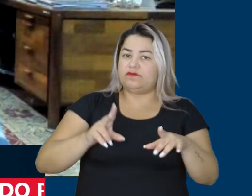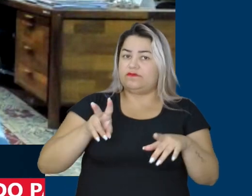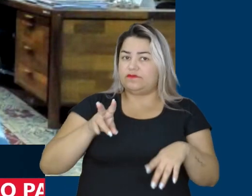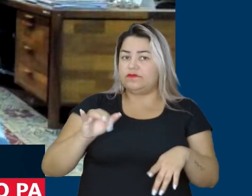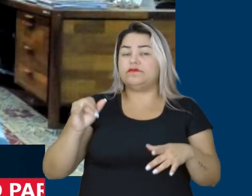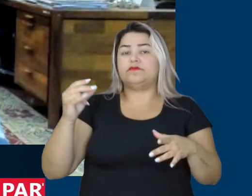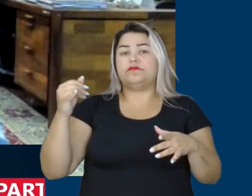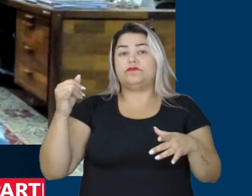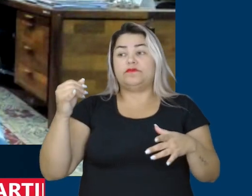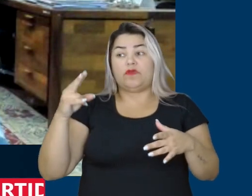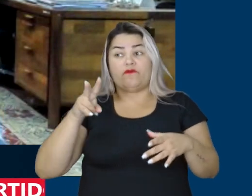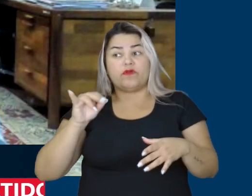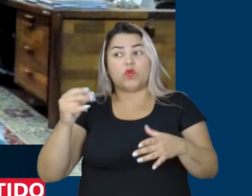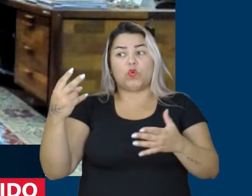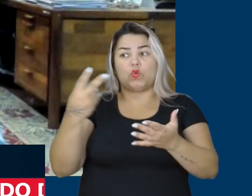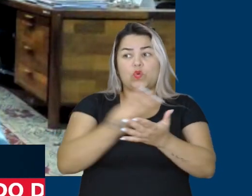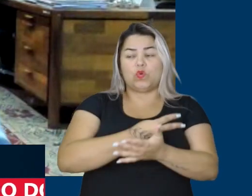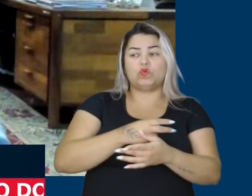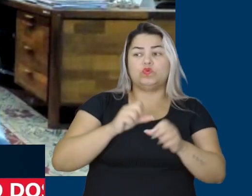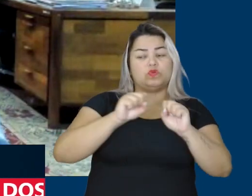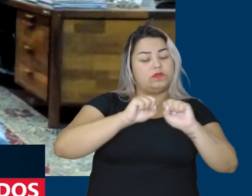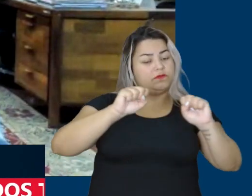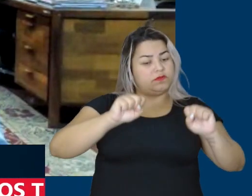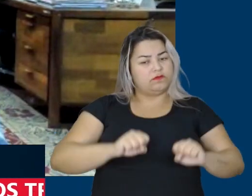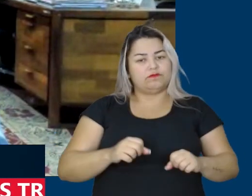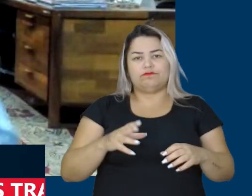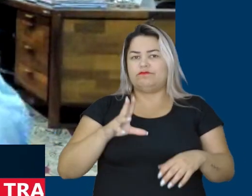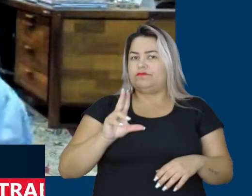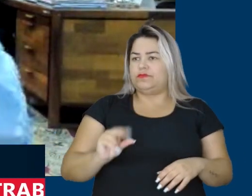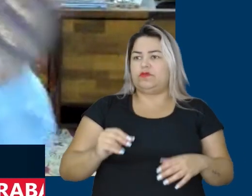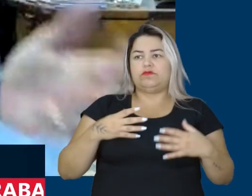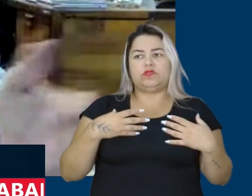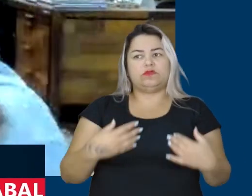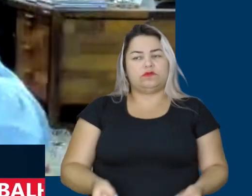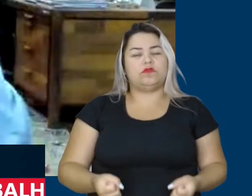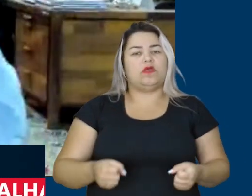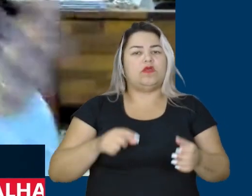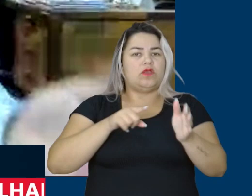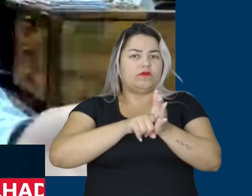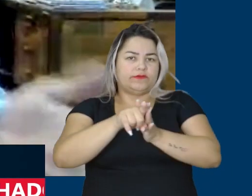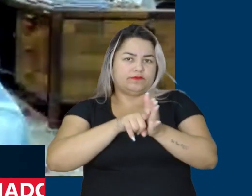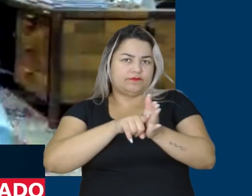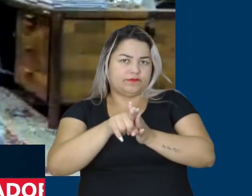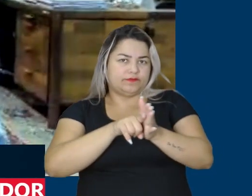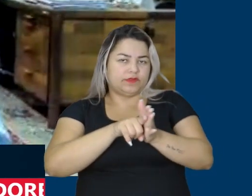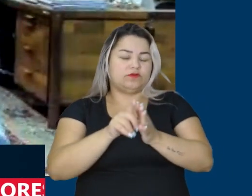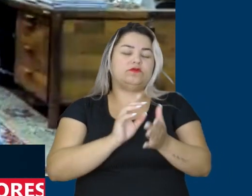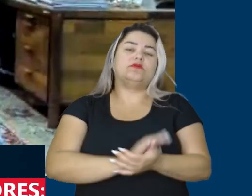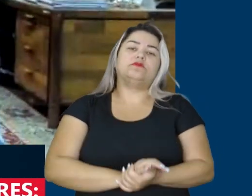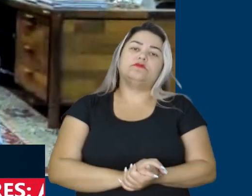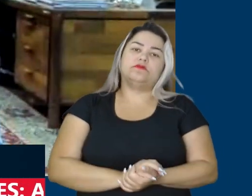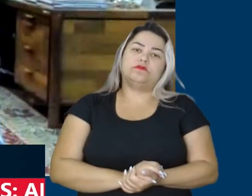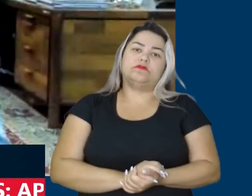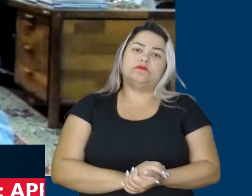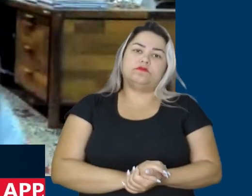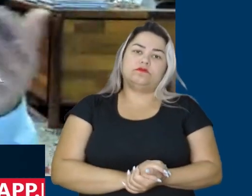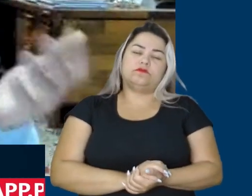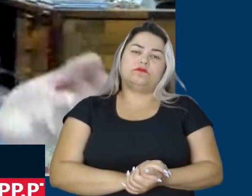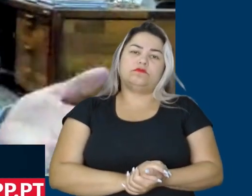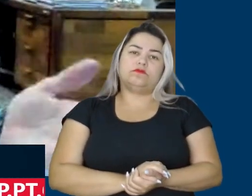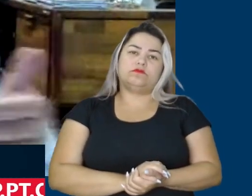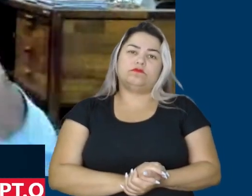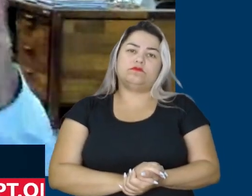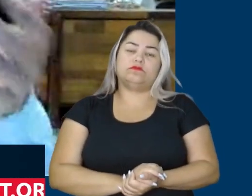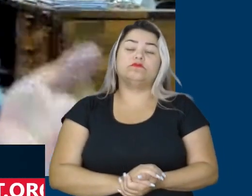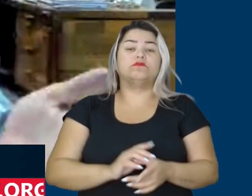momento que o sistema não aceitará e a empresa, ao ser fiscalizada, pode ser, ao